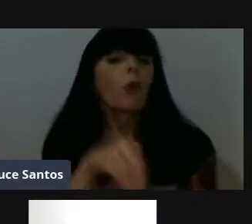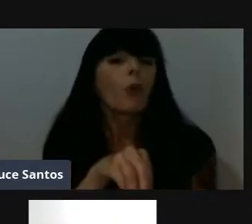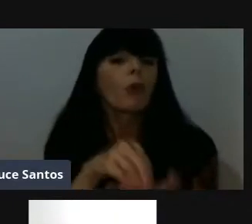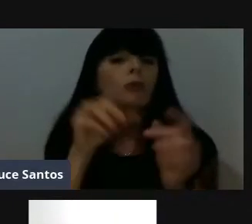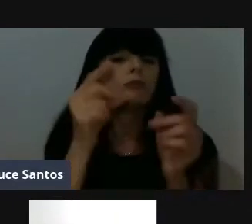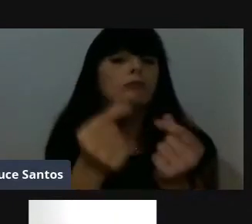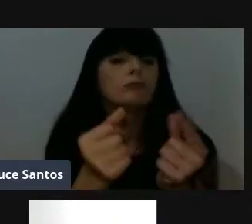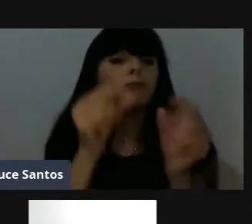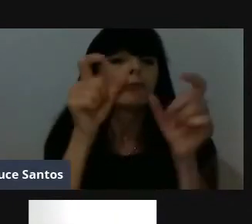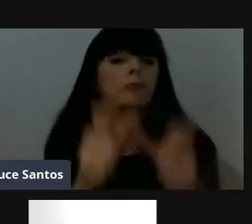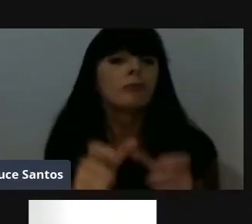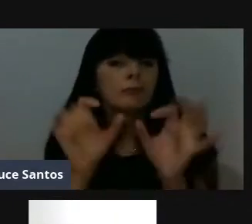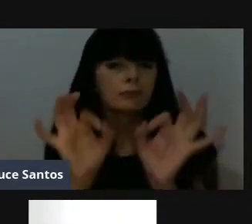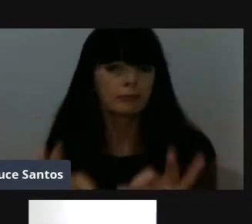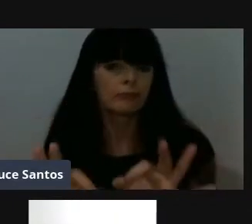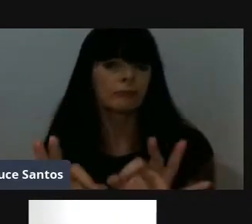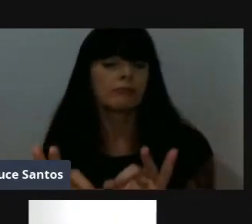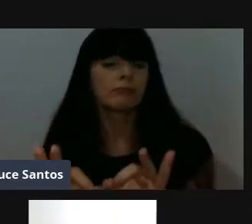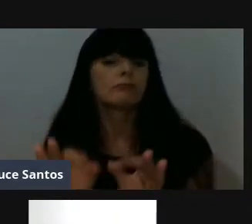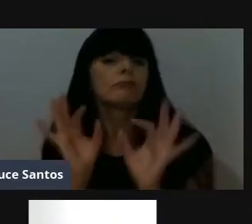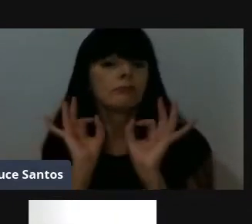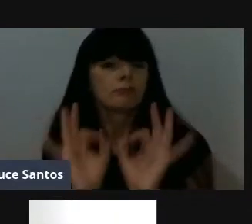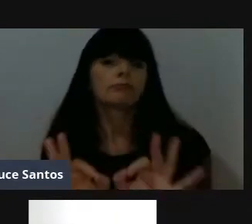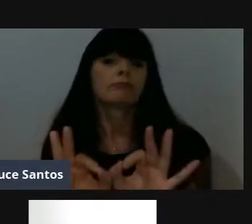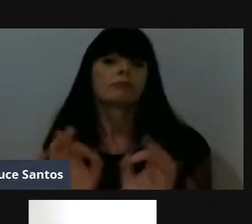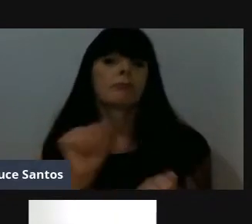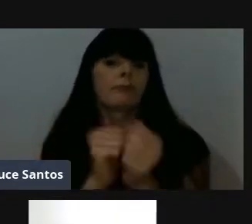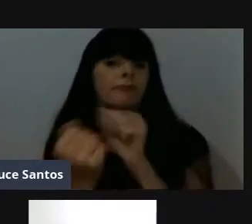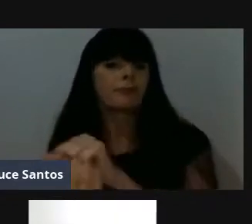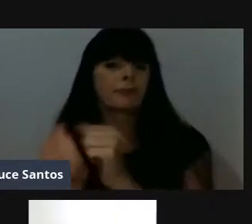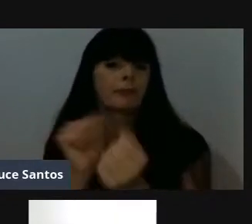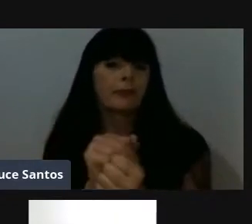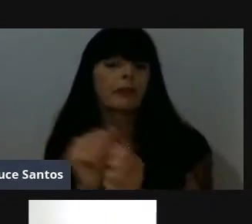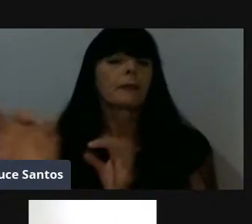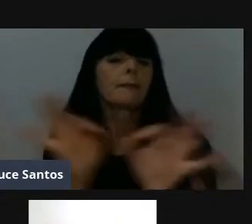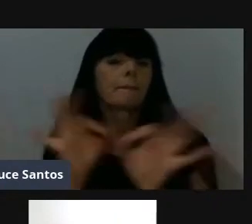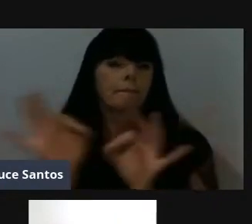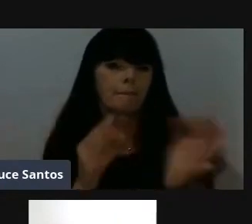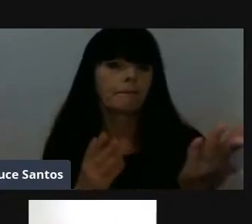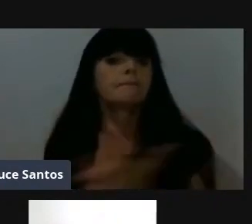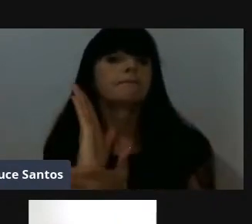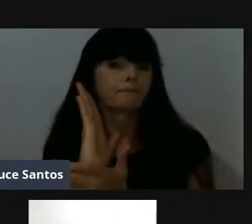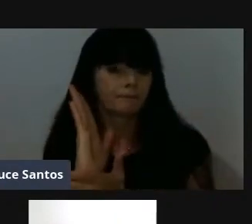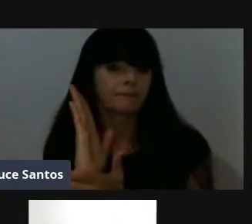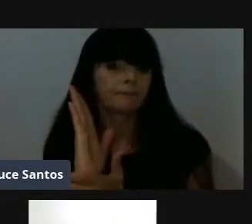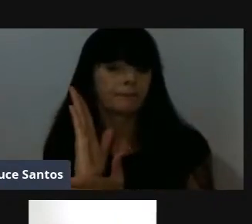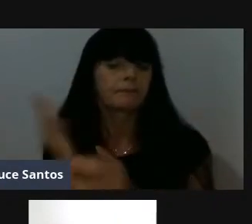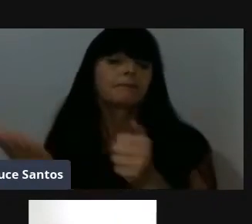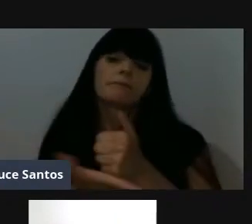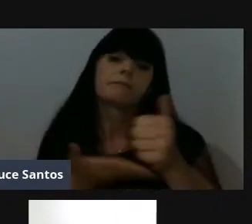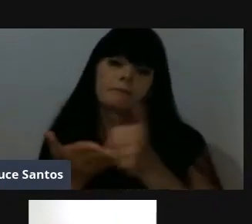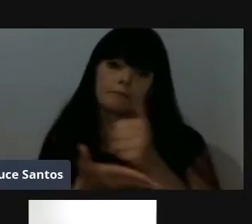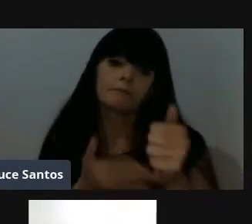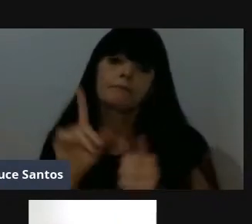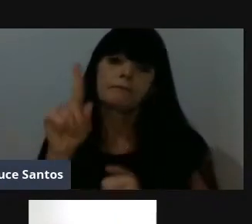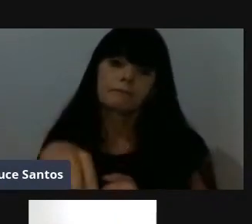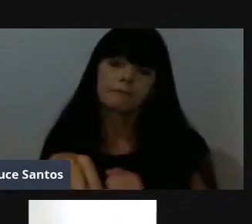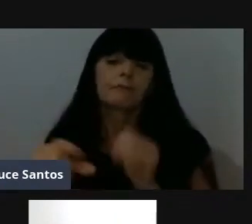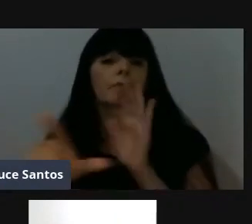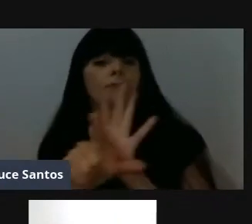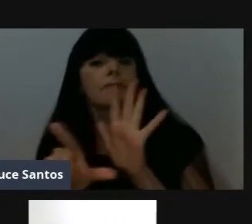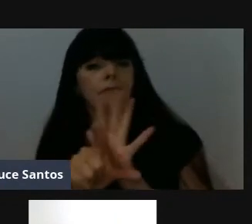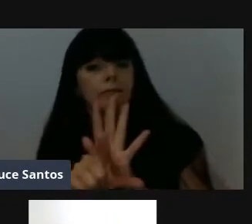estão seguindo, se está seguindo, né, adequadamente o projeto que nós aprovamos, então, basicamente é isso, legislar,